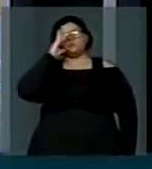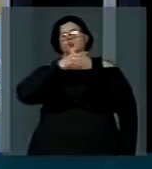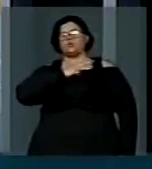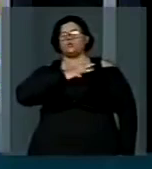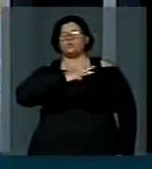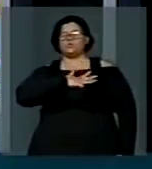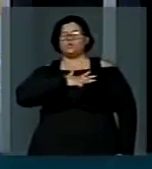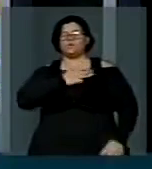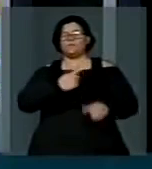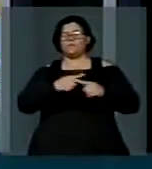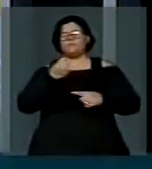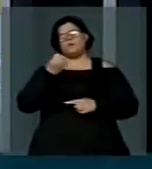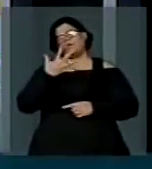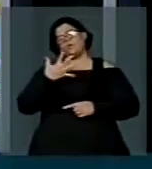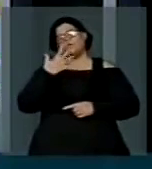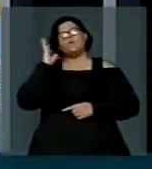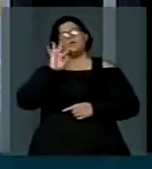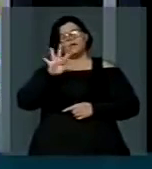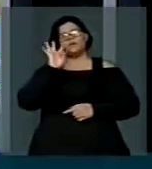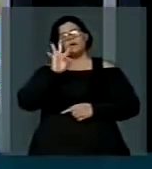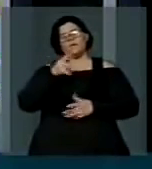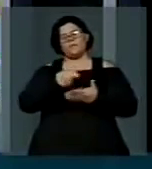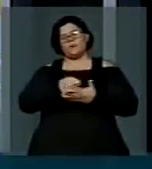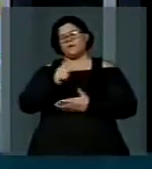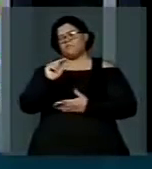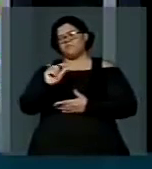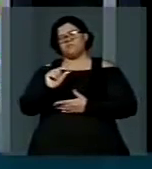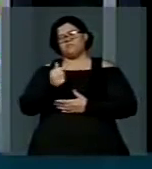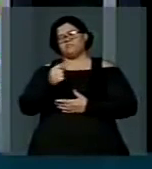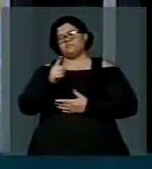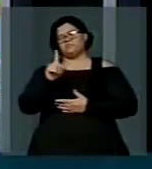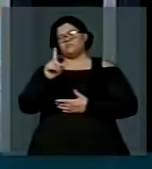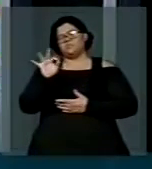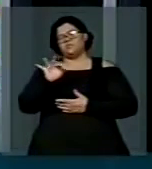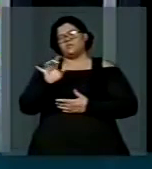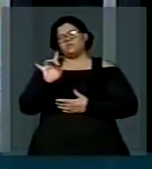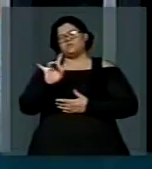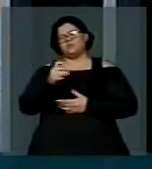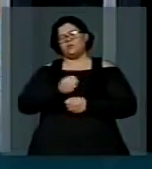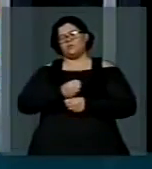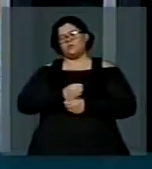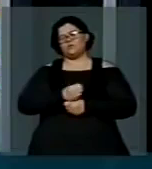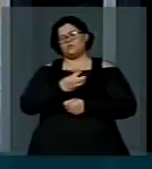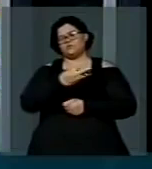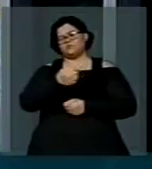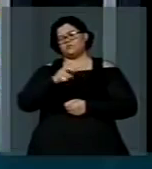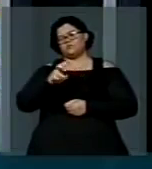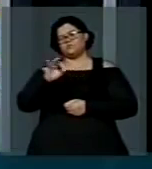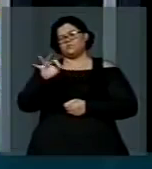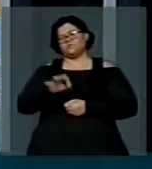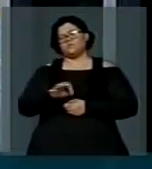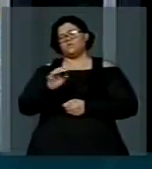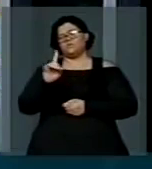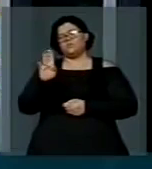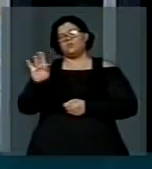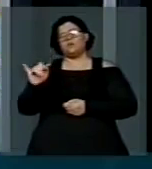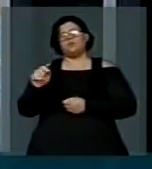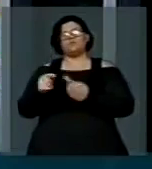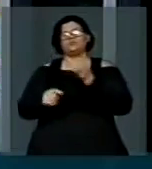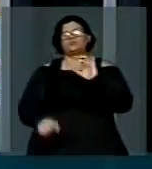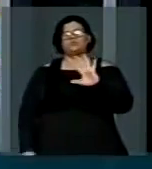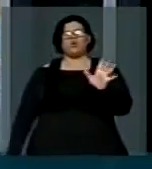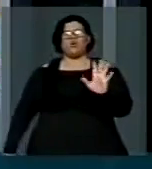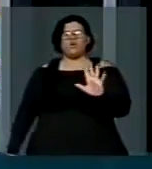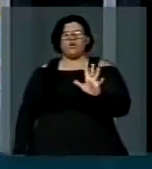bonzinhos, paga menos de 1% ao ano dos 375 bilhões de dólares de juros. 1% ao